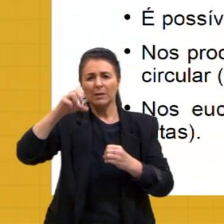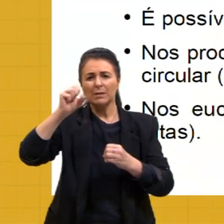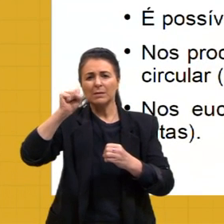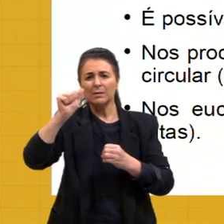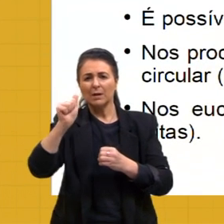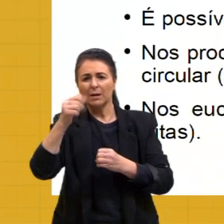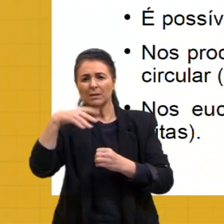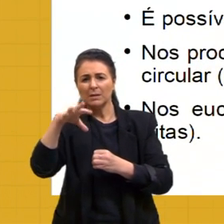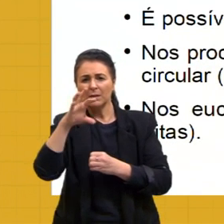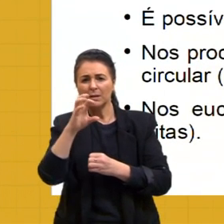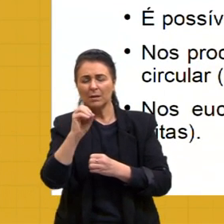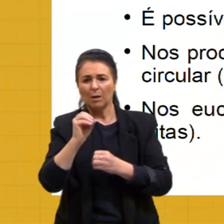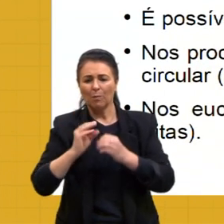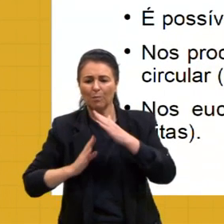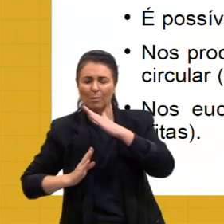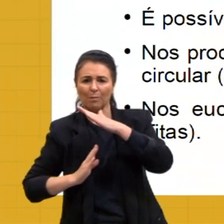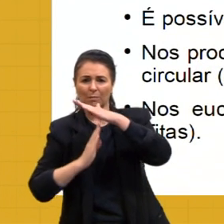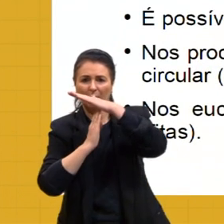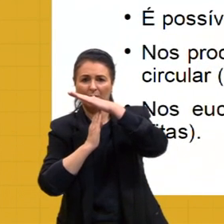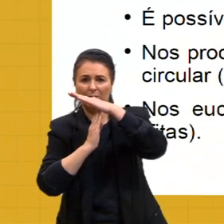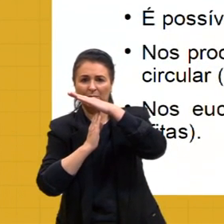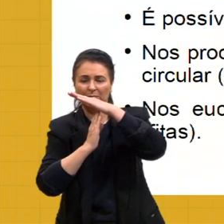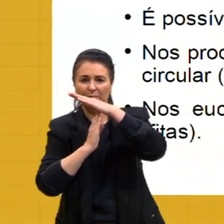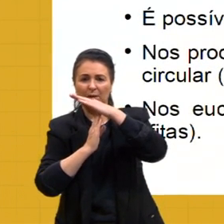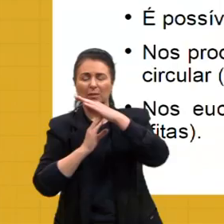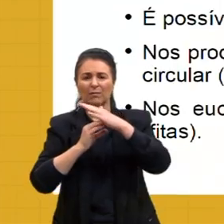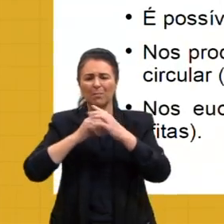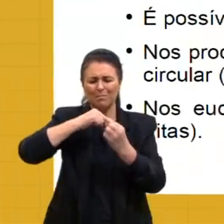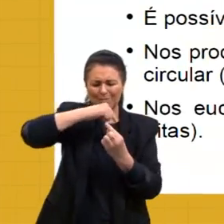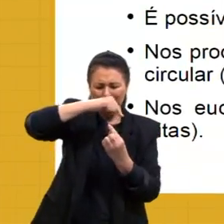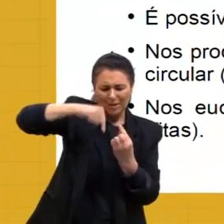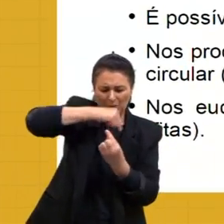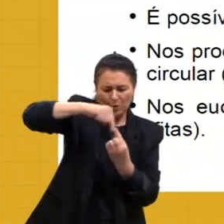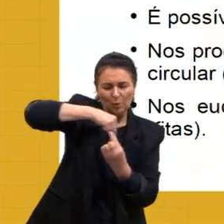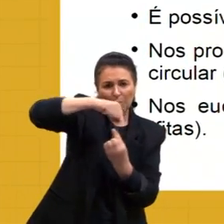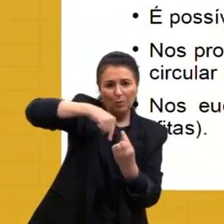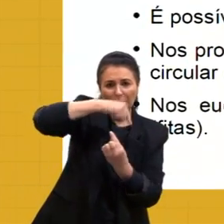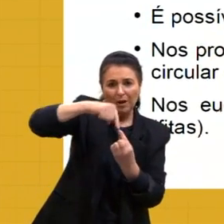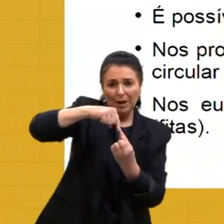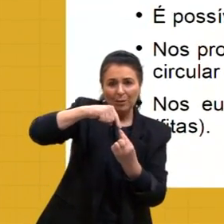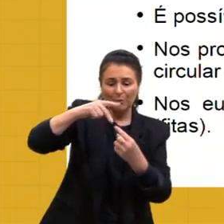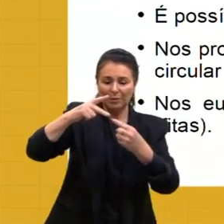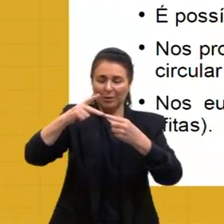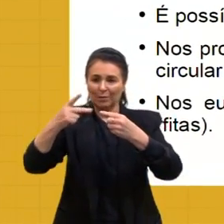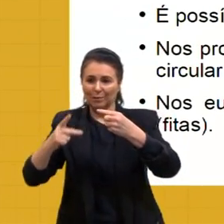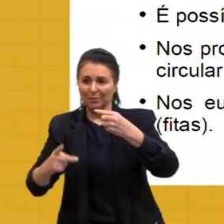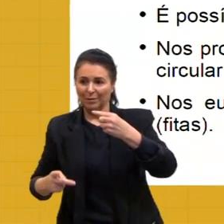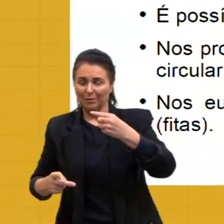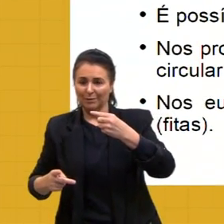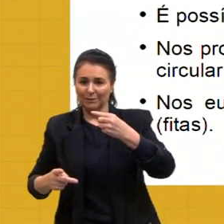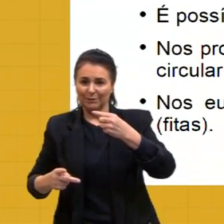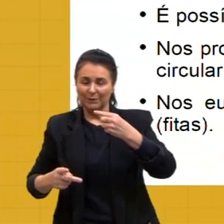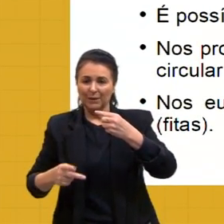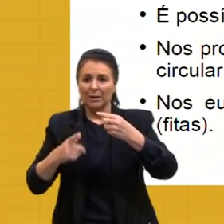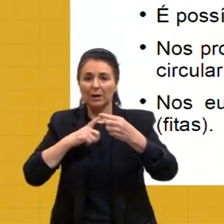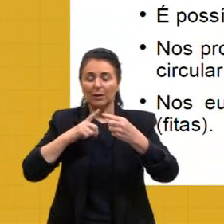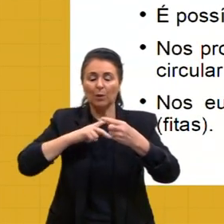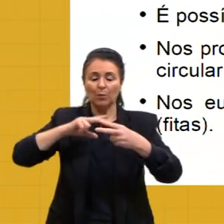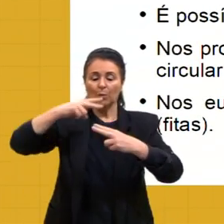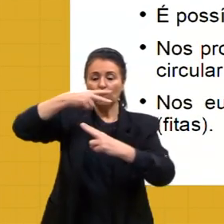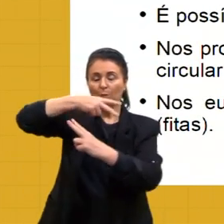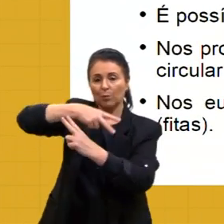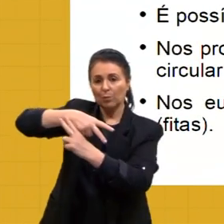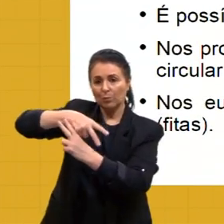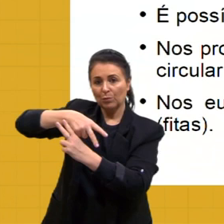lembra? Eles ficam bem condensados, bem enrolados nas proteínas lá. Então, os cromossomos,